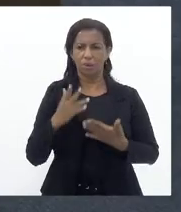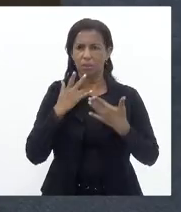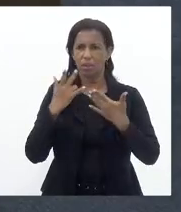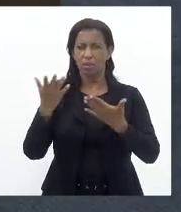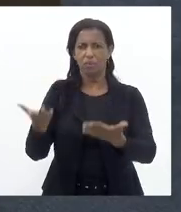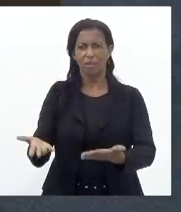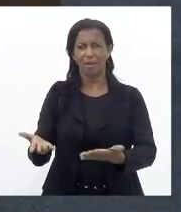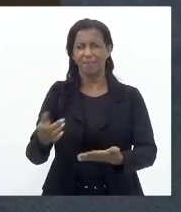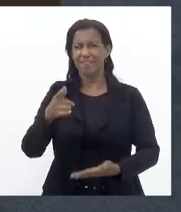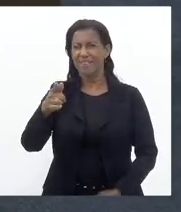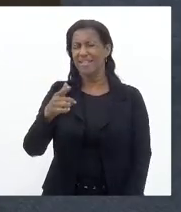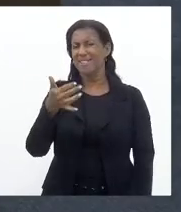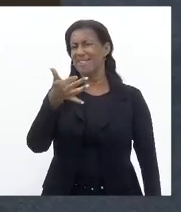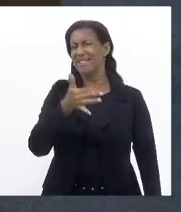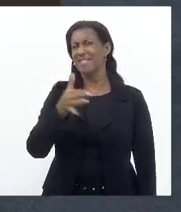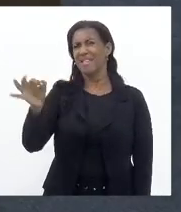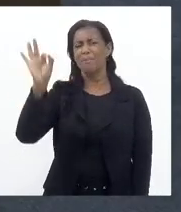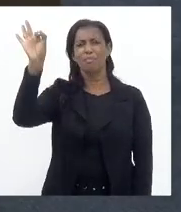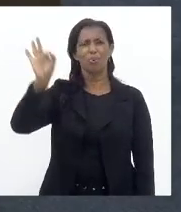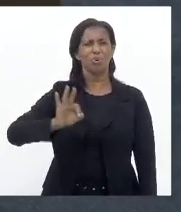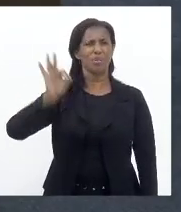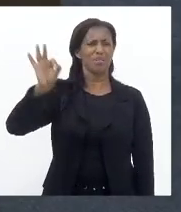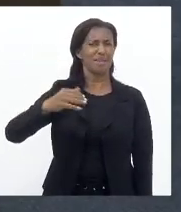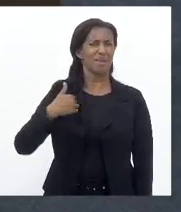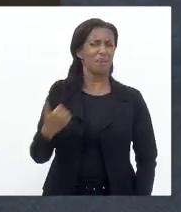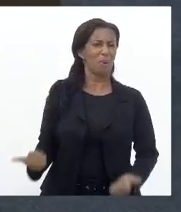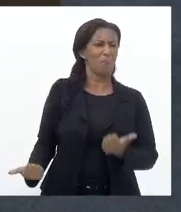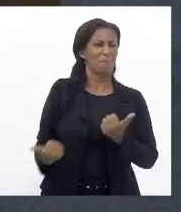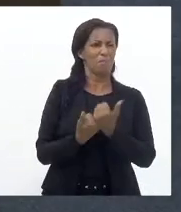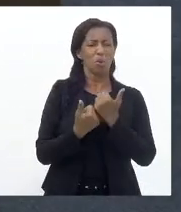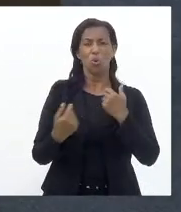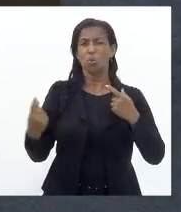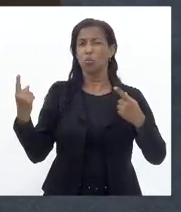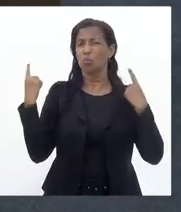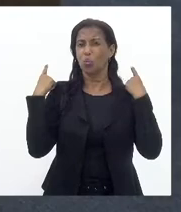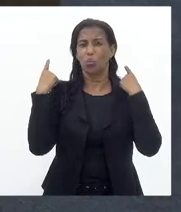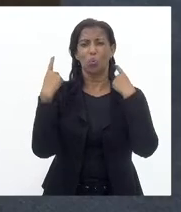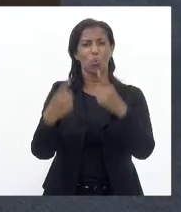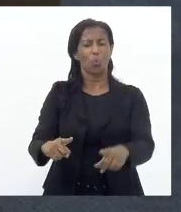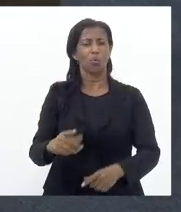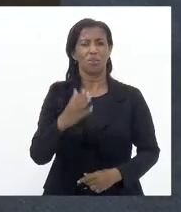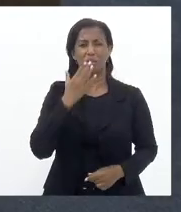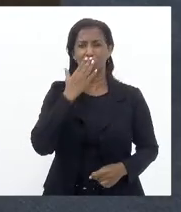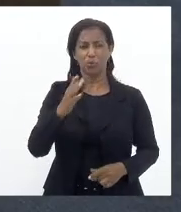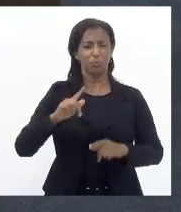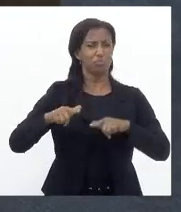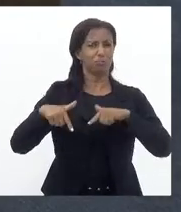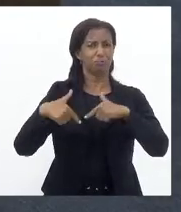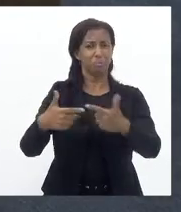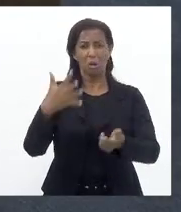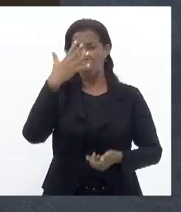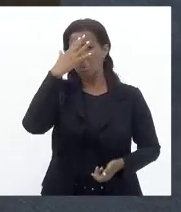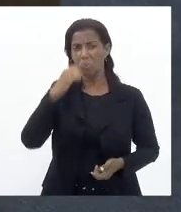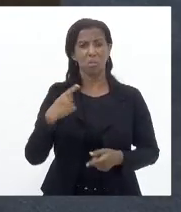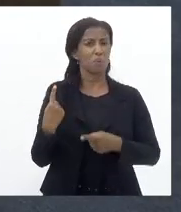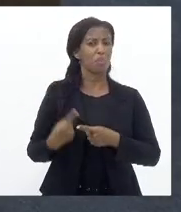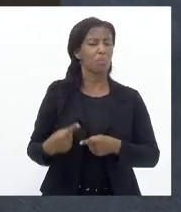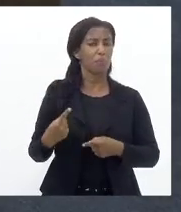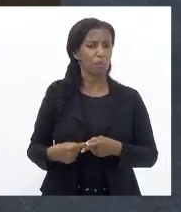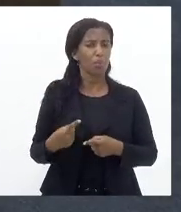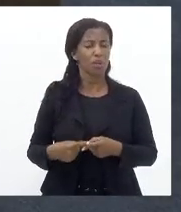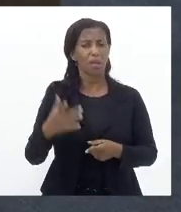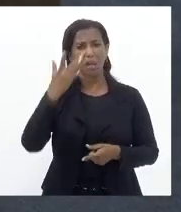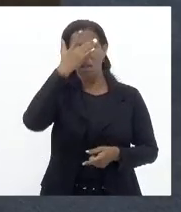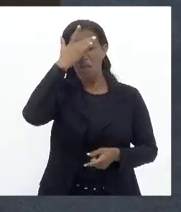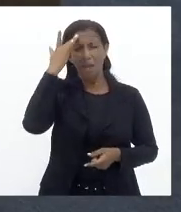Que o tem 100% do meu apoio Porque eu também Sou contrário A esse tipo de atitude Eu não sei porquê As